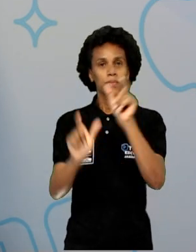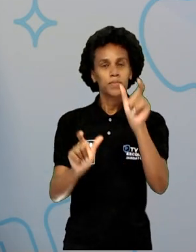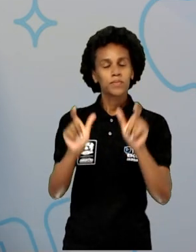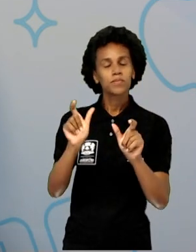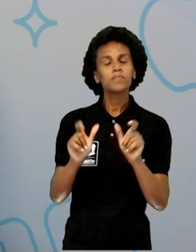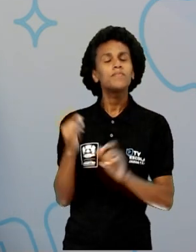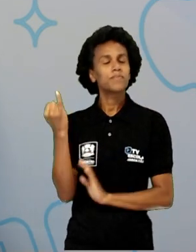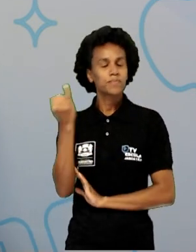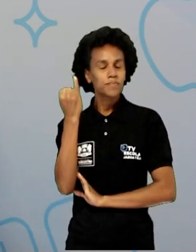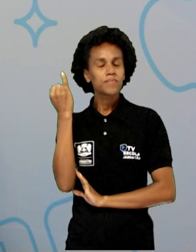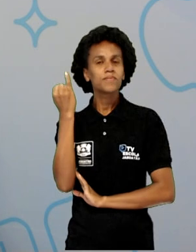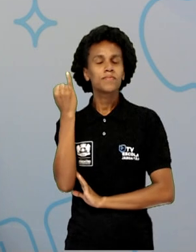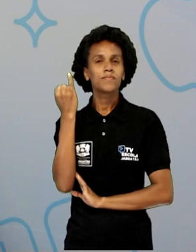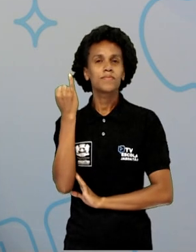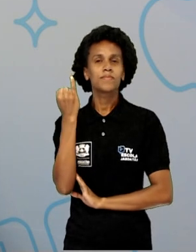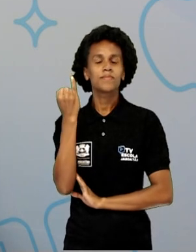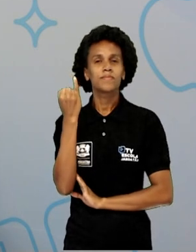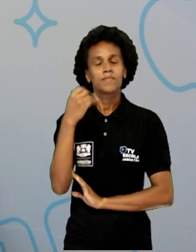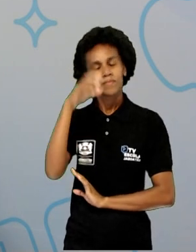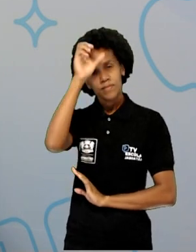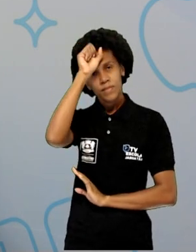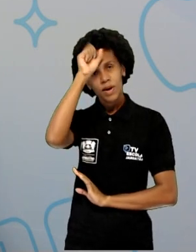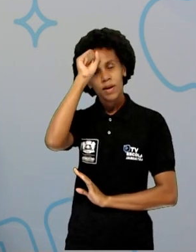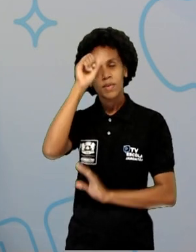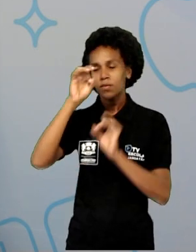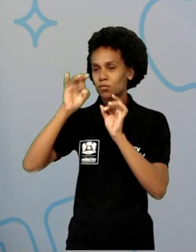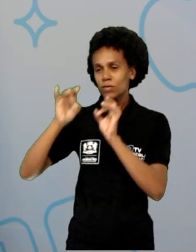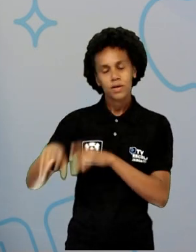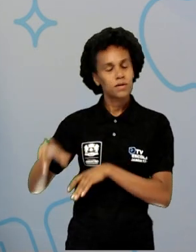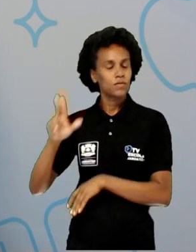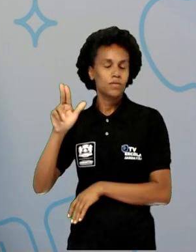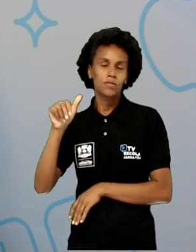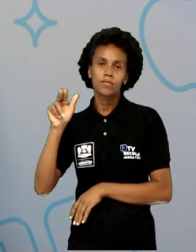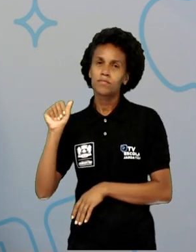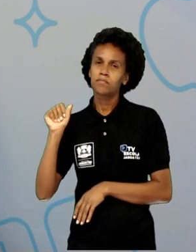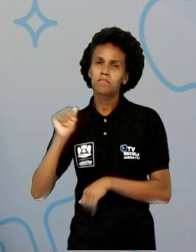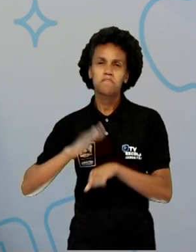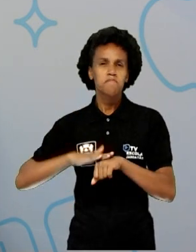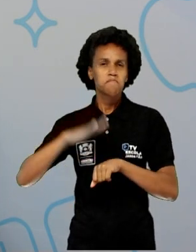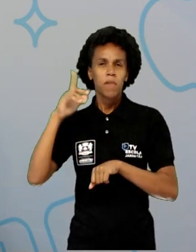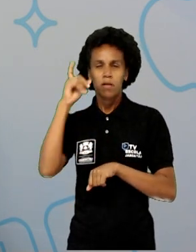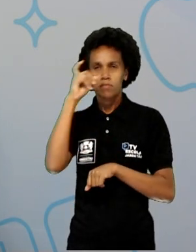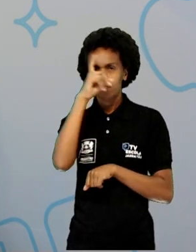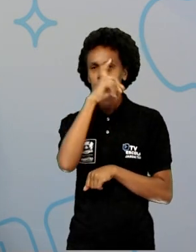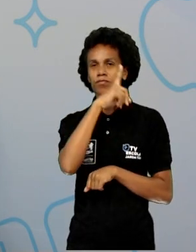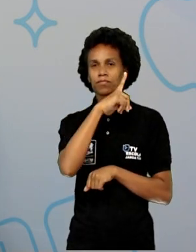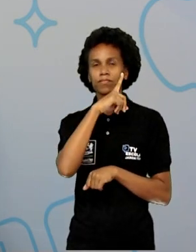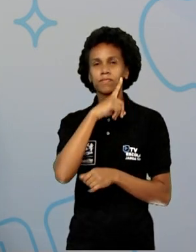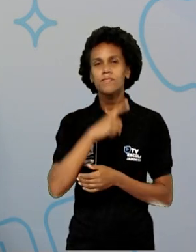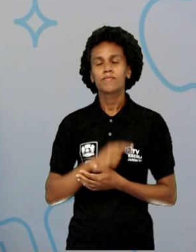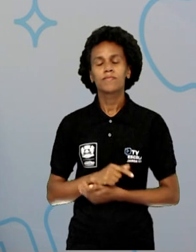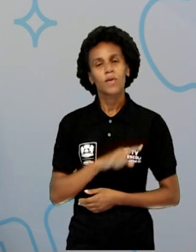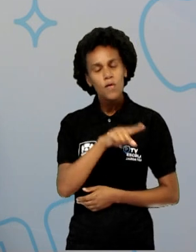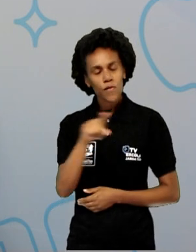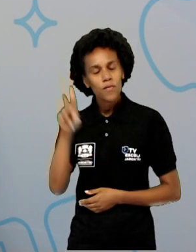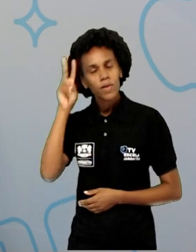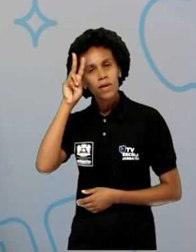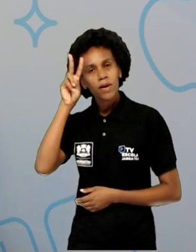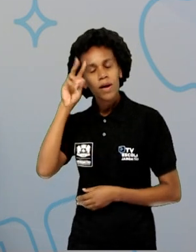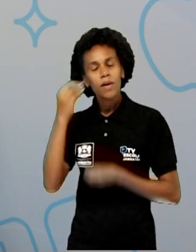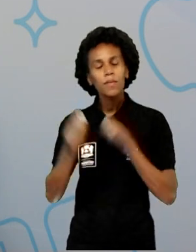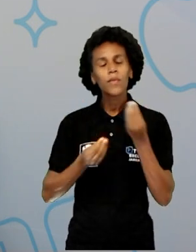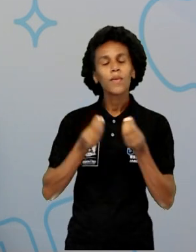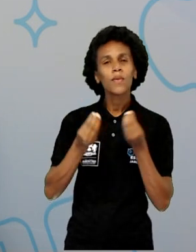desistir, por maiores que sejam as dificuldades. Vocês lembram como foi a lebre e a tartaruga?